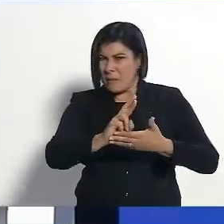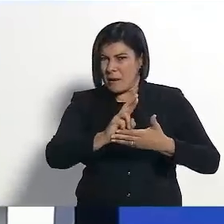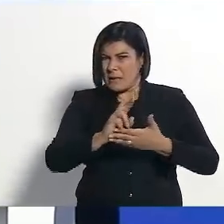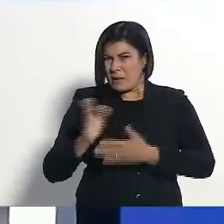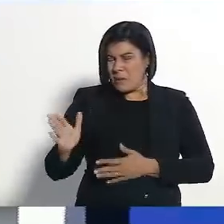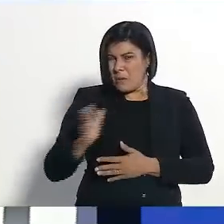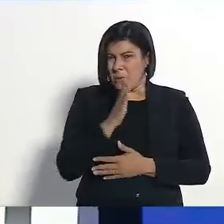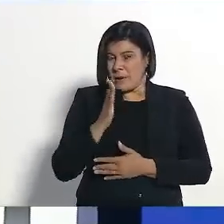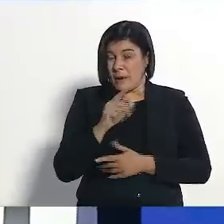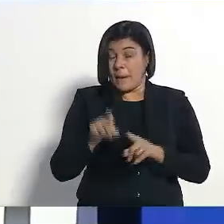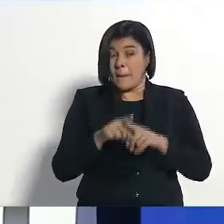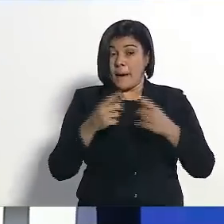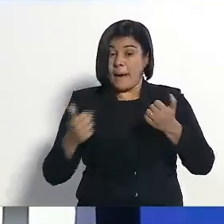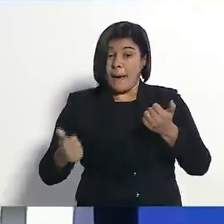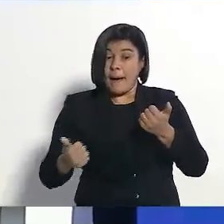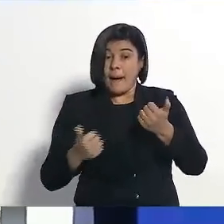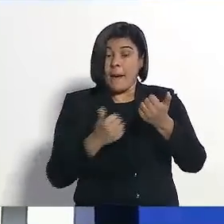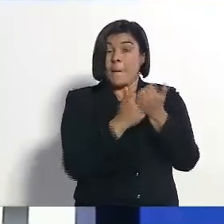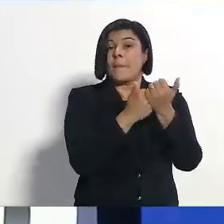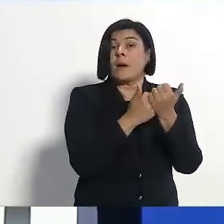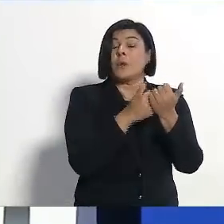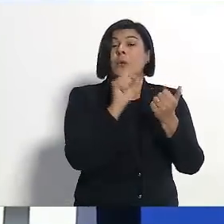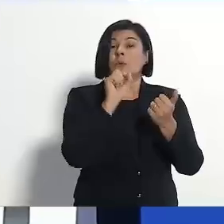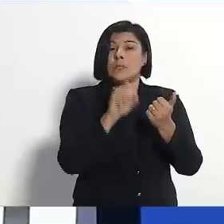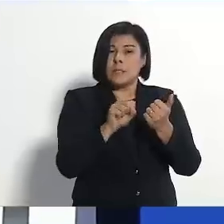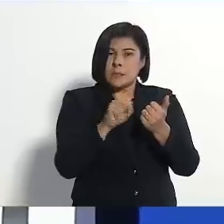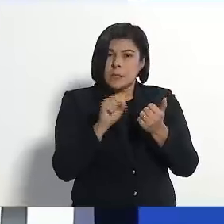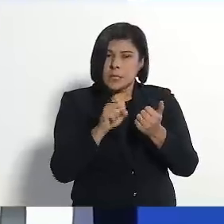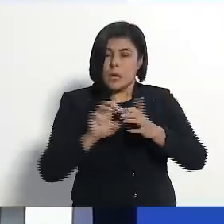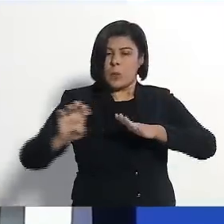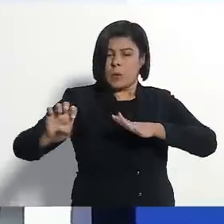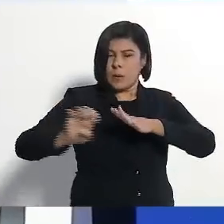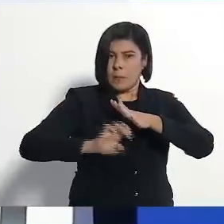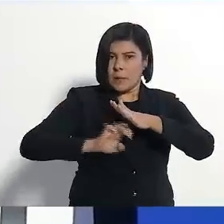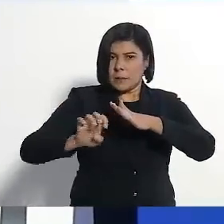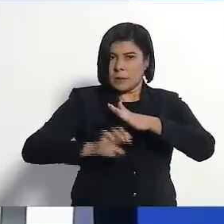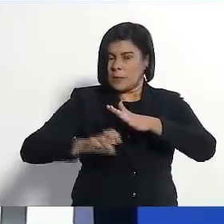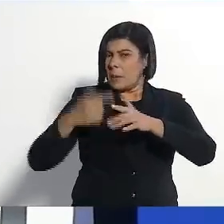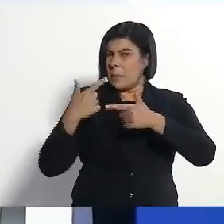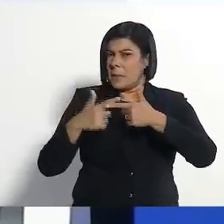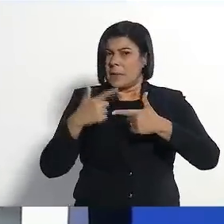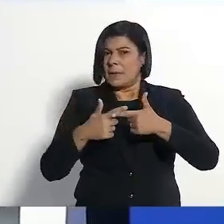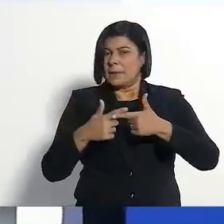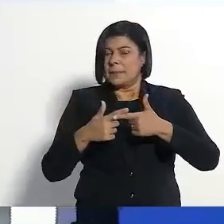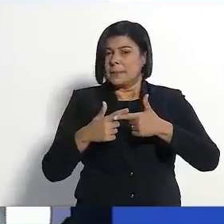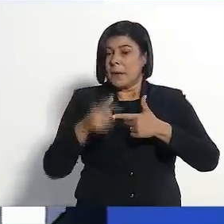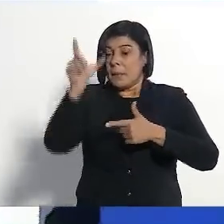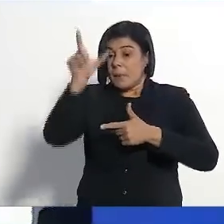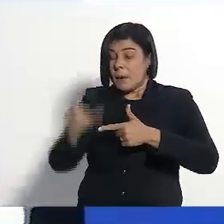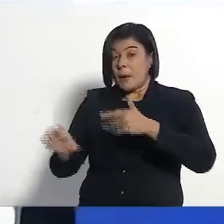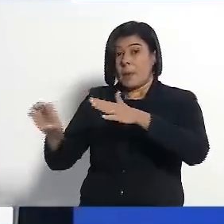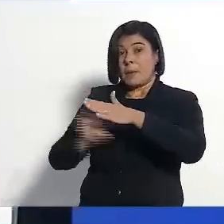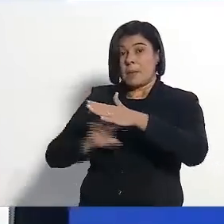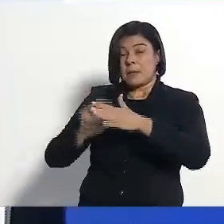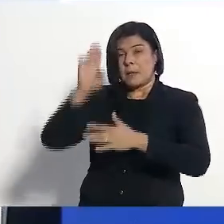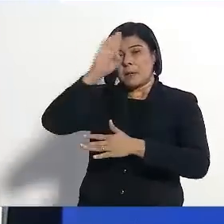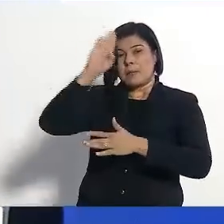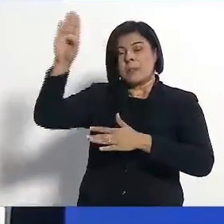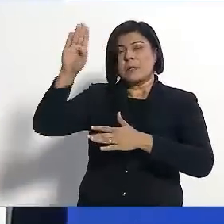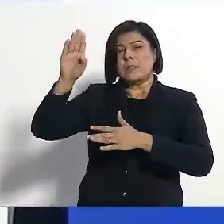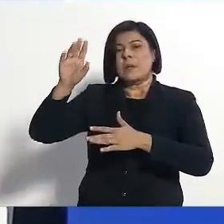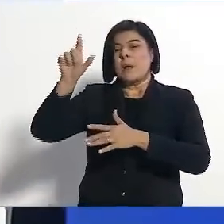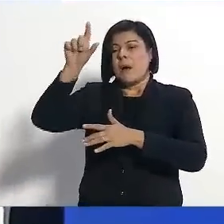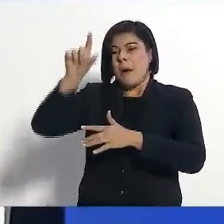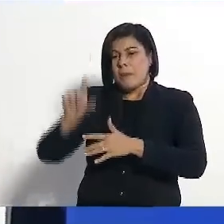apoio veementemente, sim, o empreendedorismo. Por quê? Porque o empresário, principalmente, o pequeno